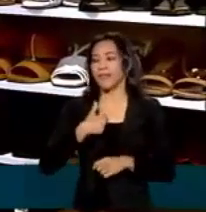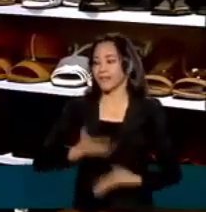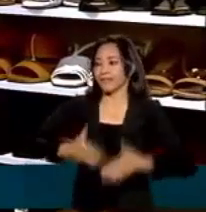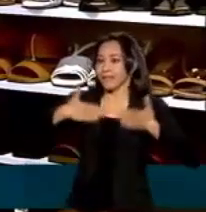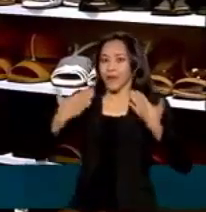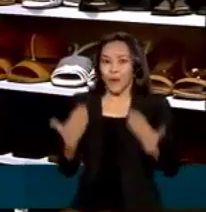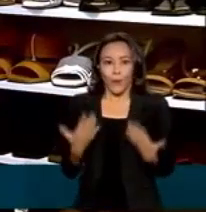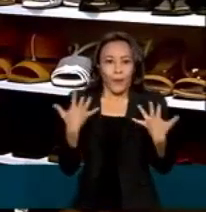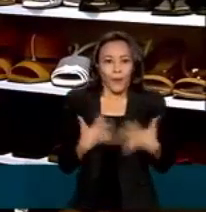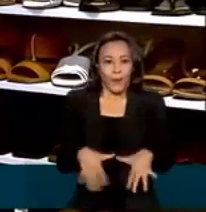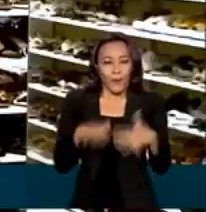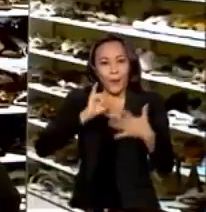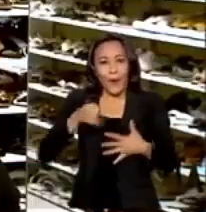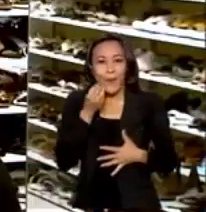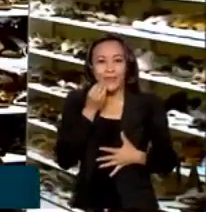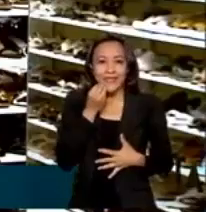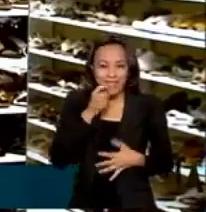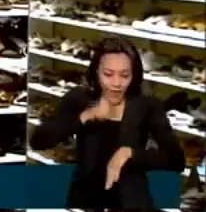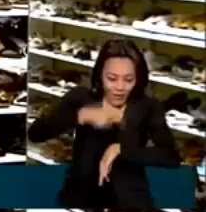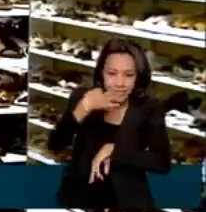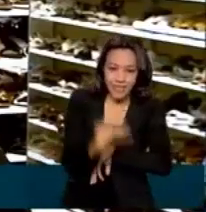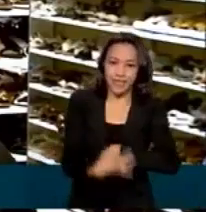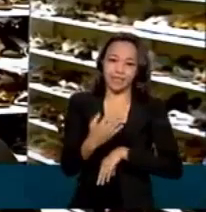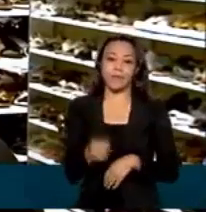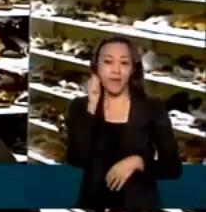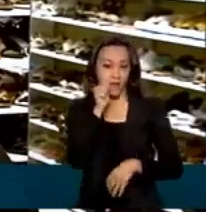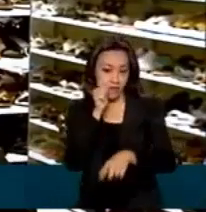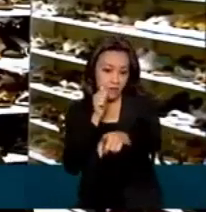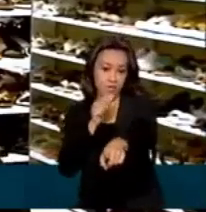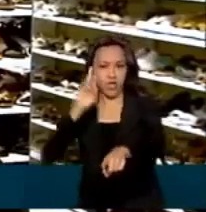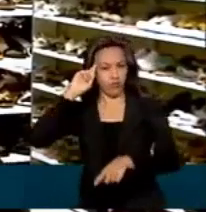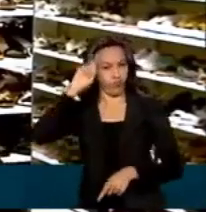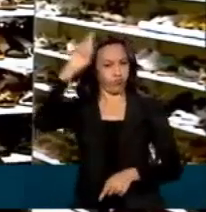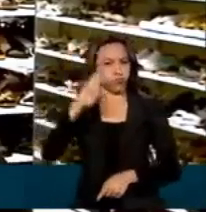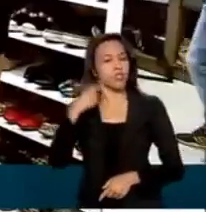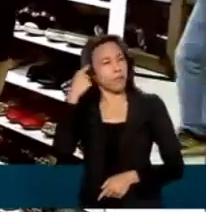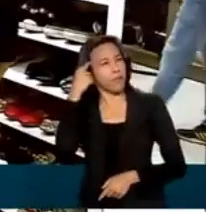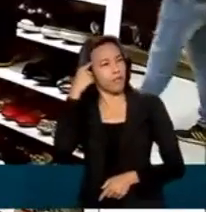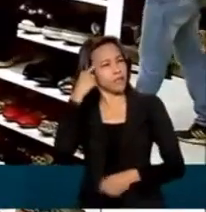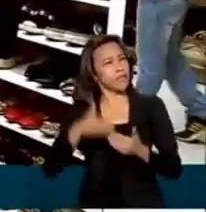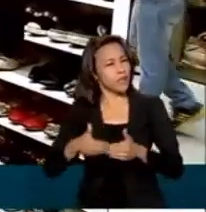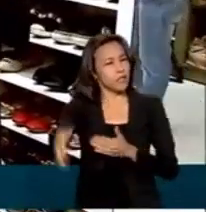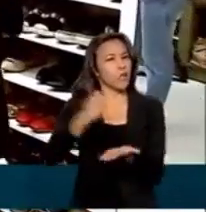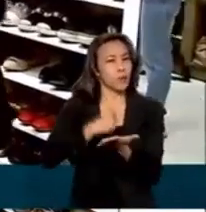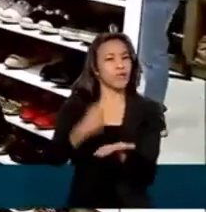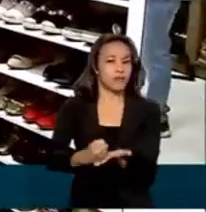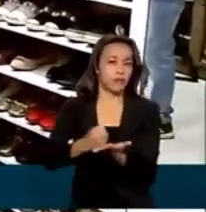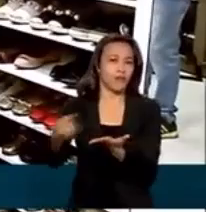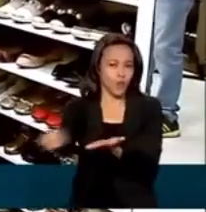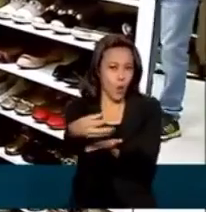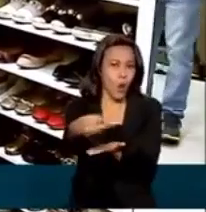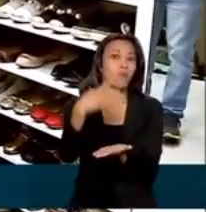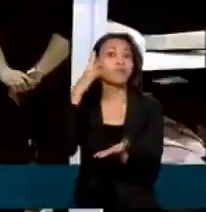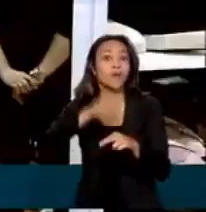veio na hora certa A gerente da rede já pensa em novas contratações De olho nas vendas de